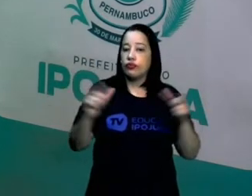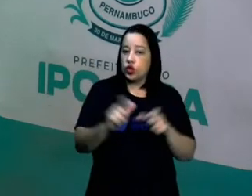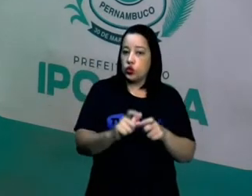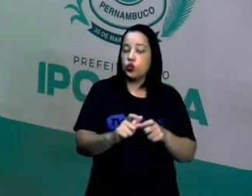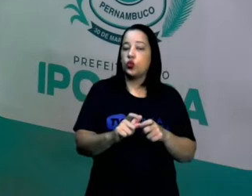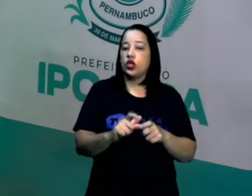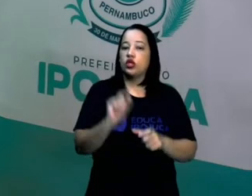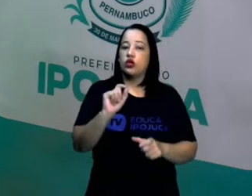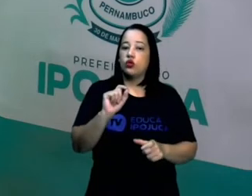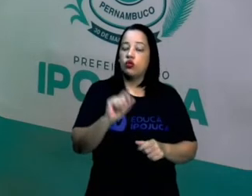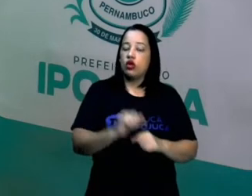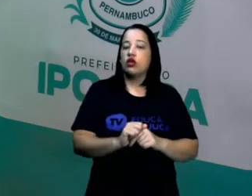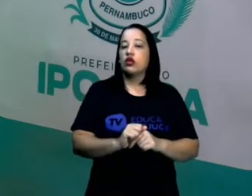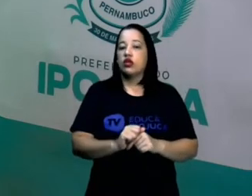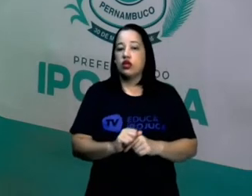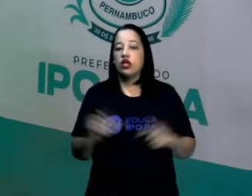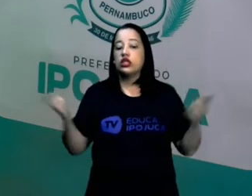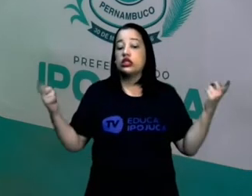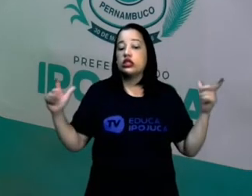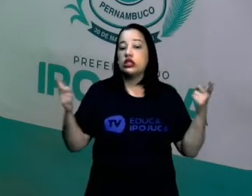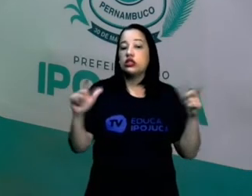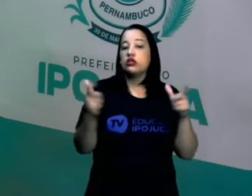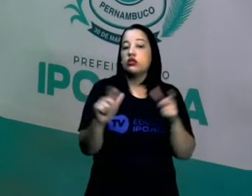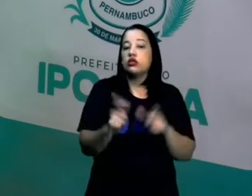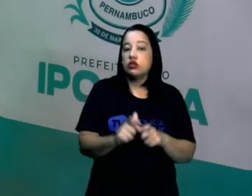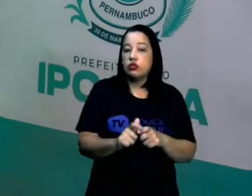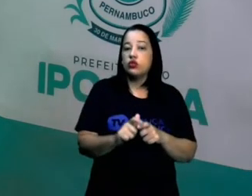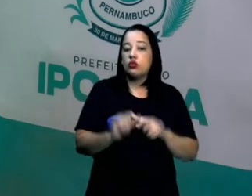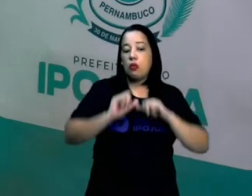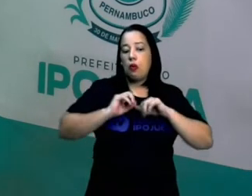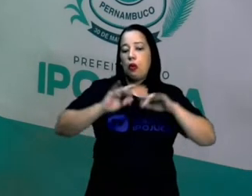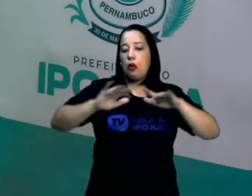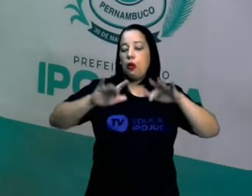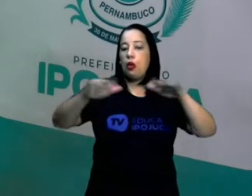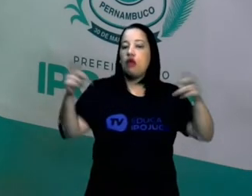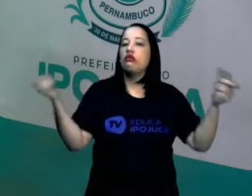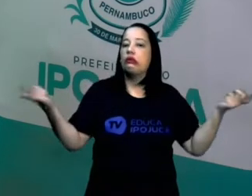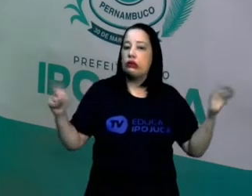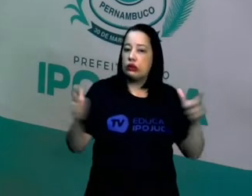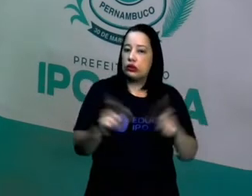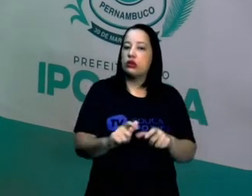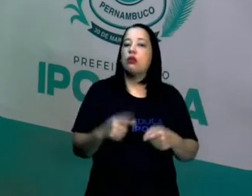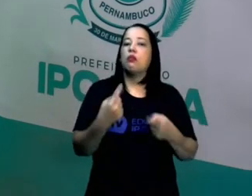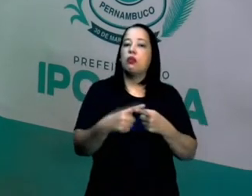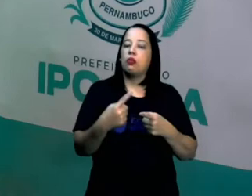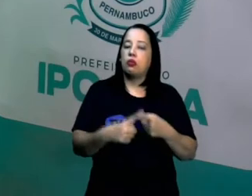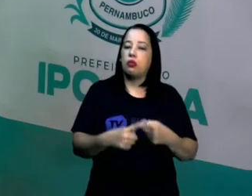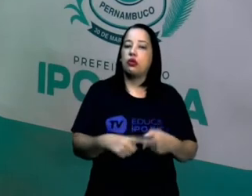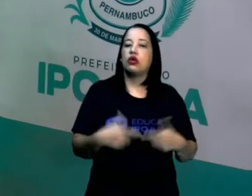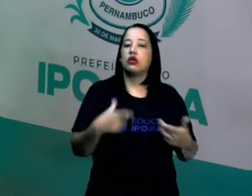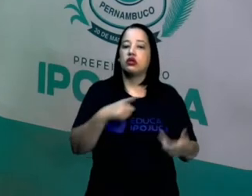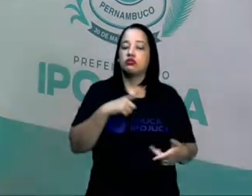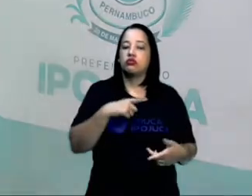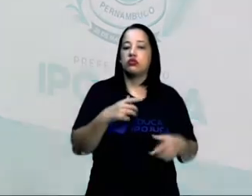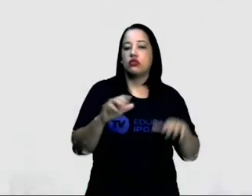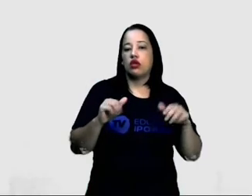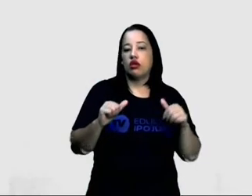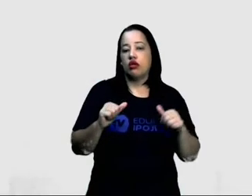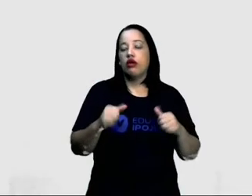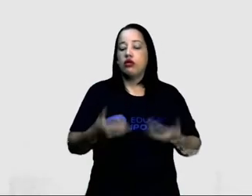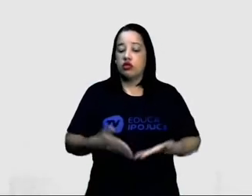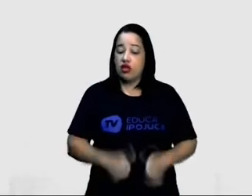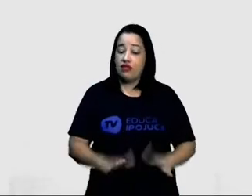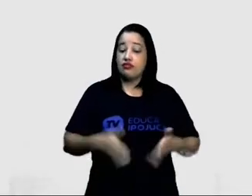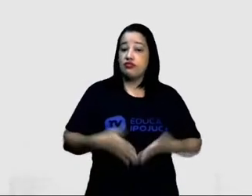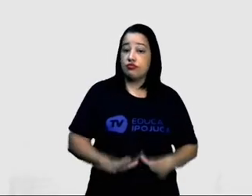certo? A tendência de diminuição nesse crescimento populacional. A gente tem uma diminuição na taxa de